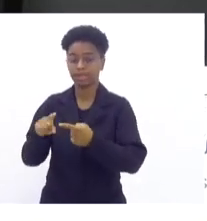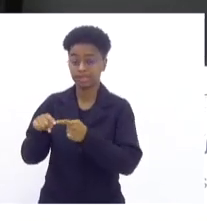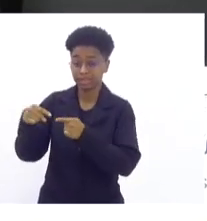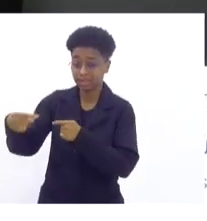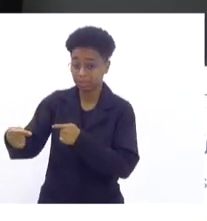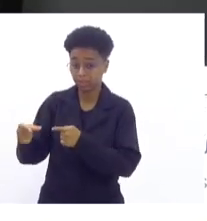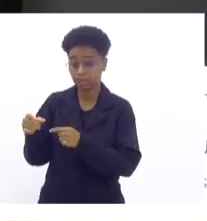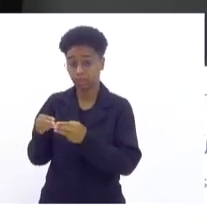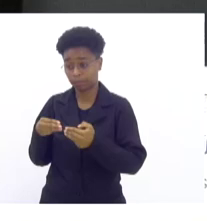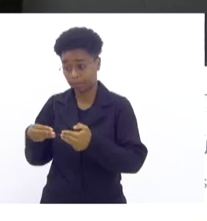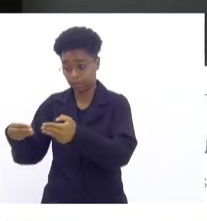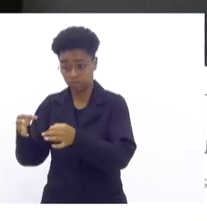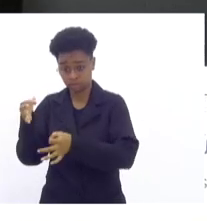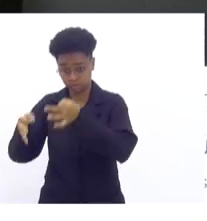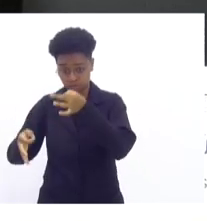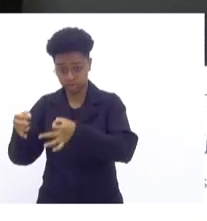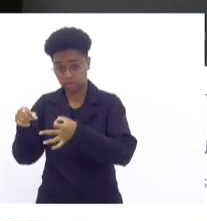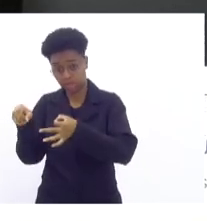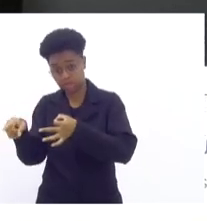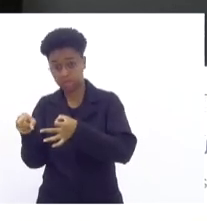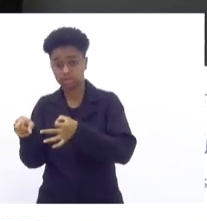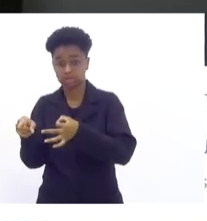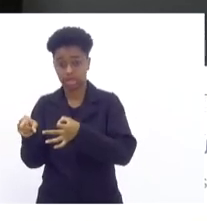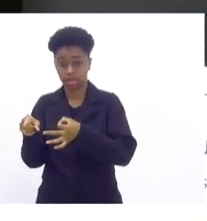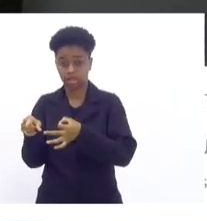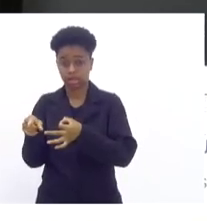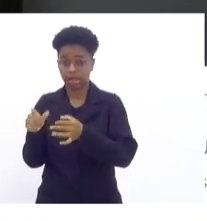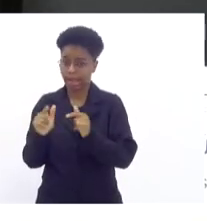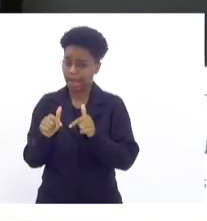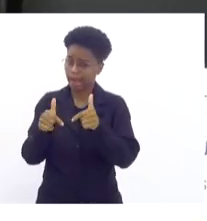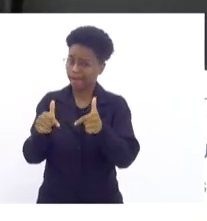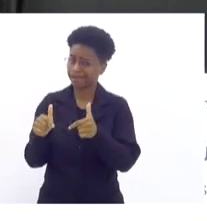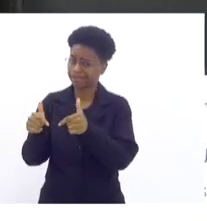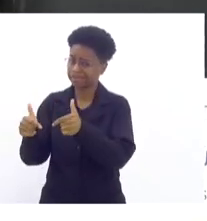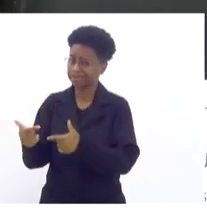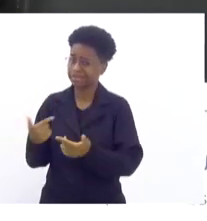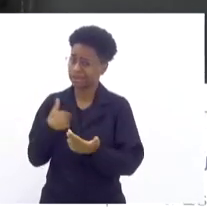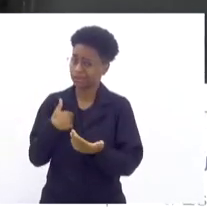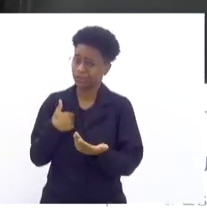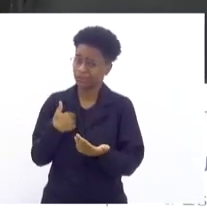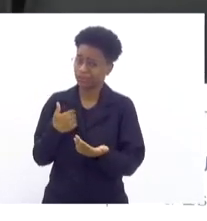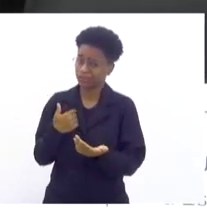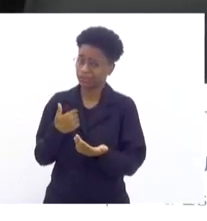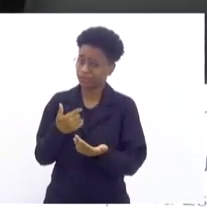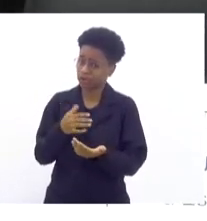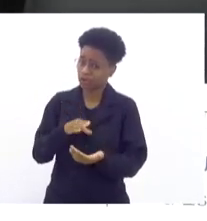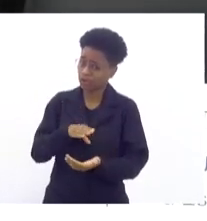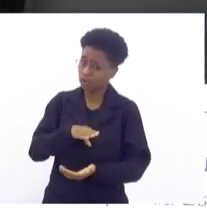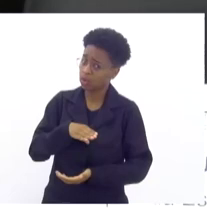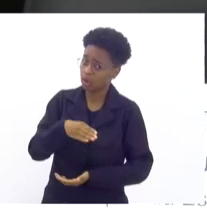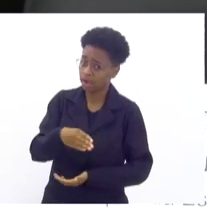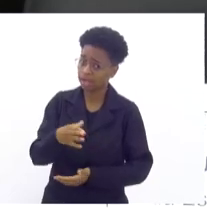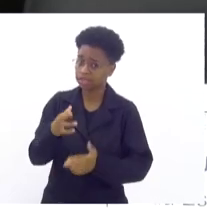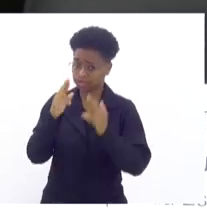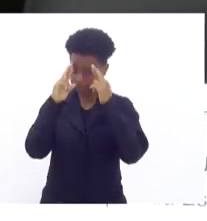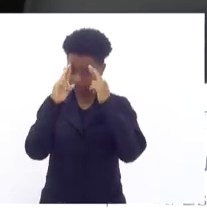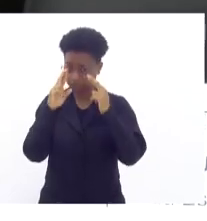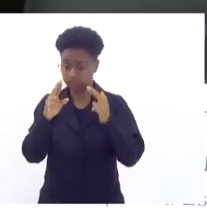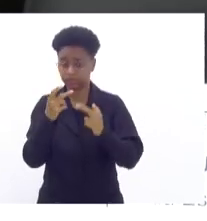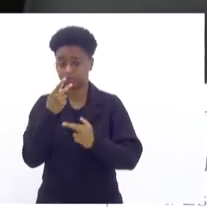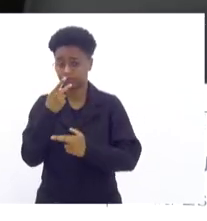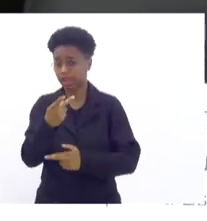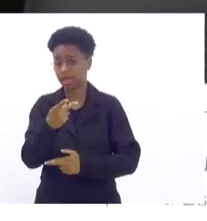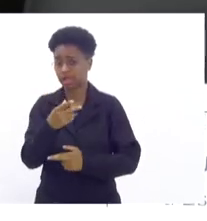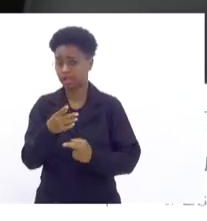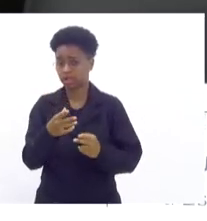ministro da justiça, eu vou dizer para vocês que o ministro com aquelas atitudes ali eu tenho coragem, responsabilidade de falar que não me representa.